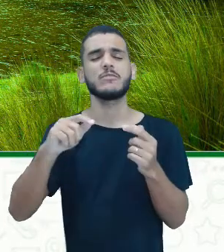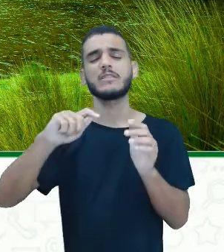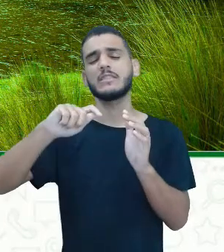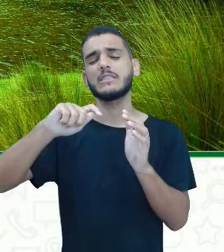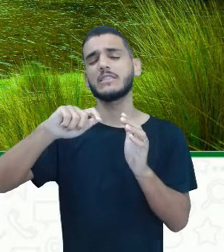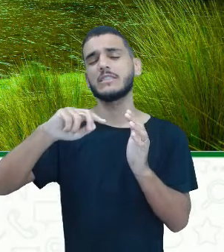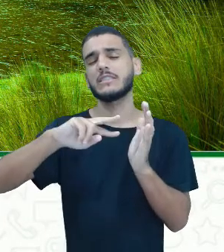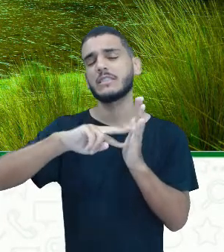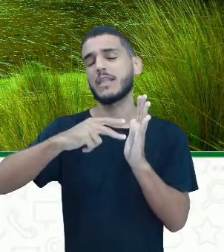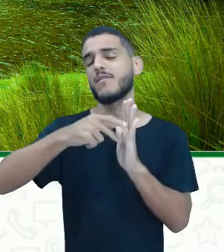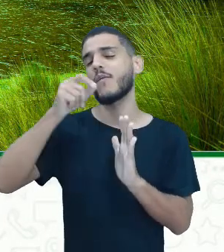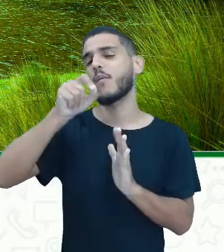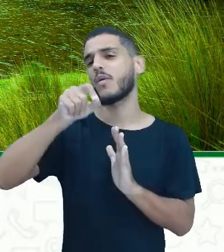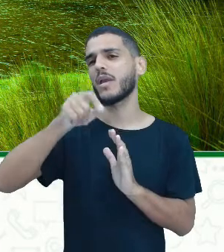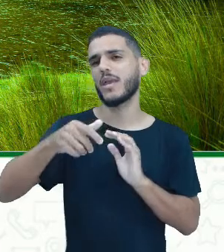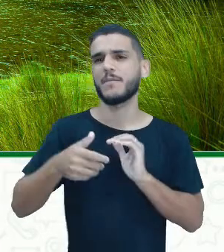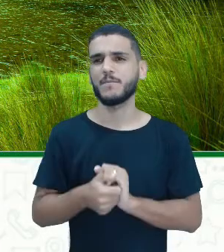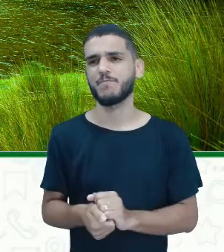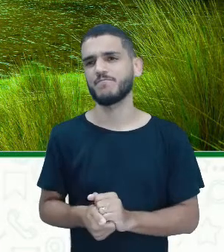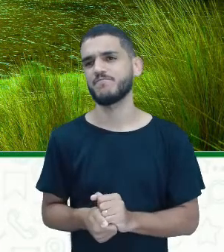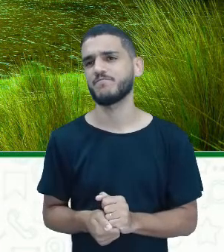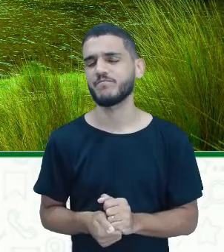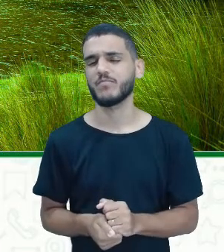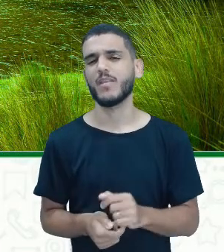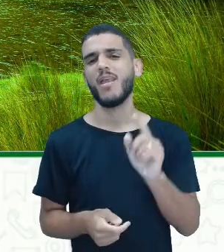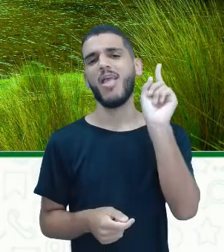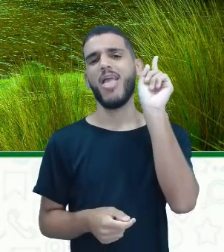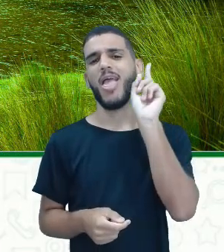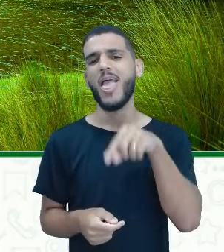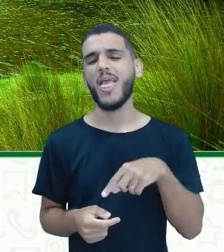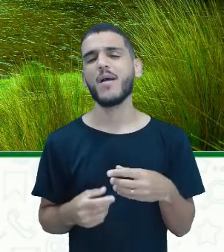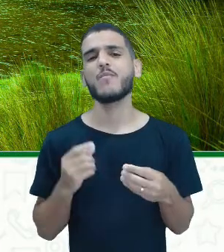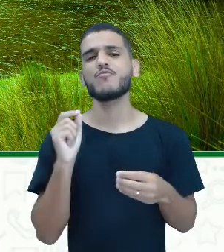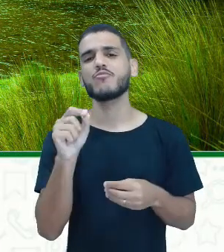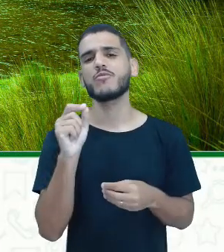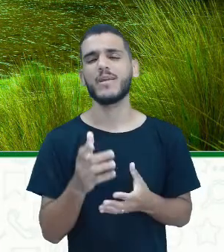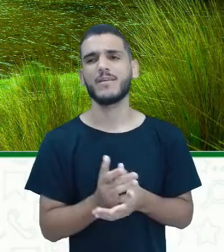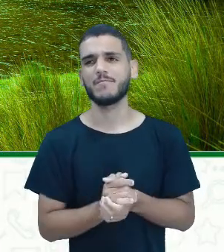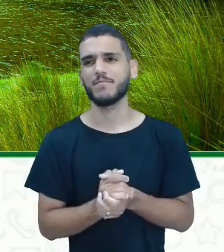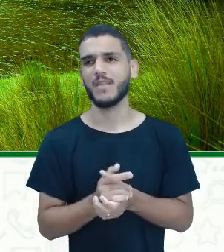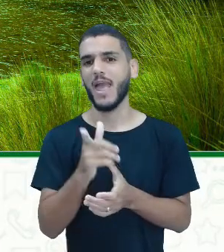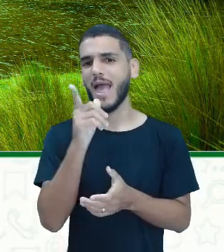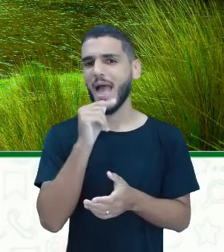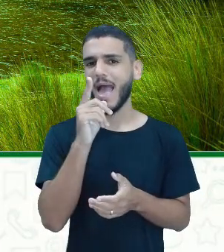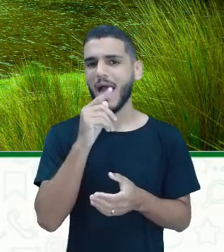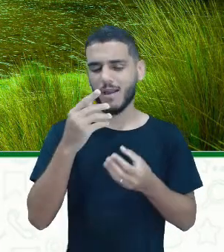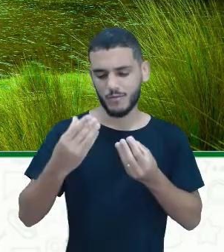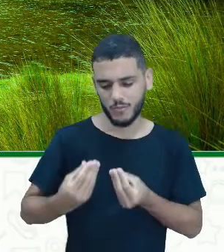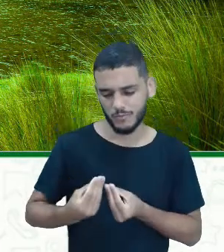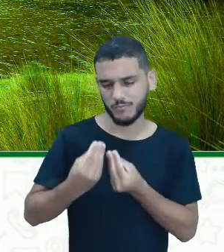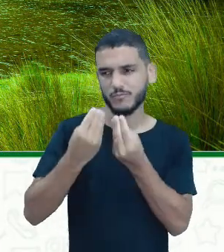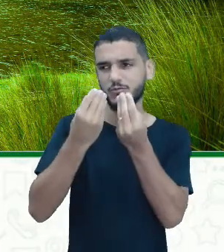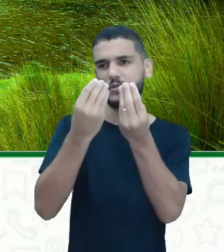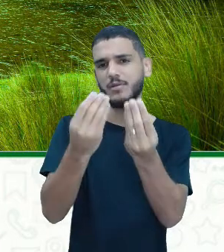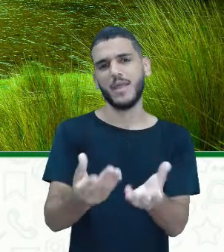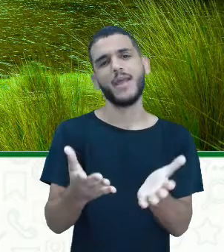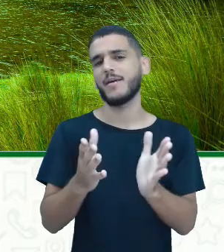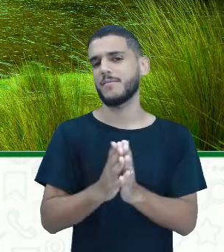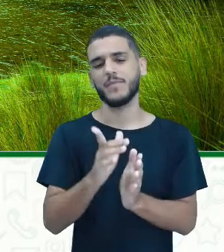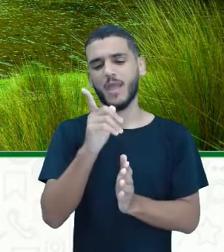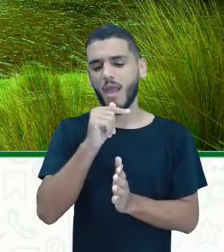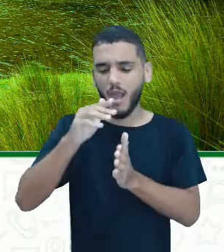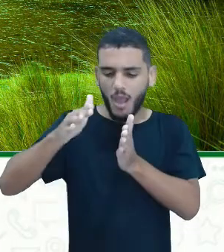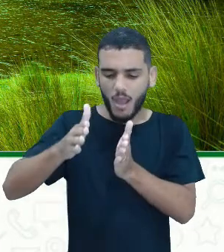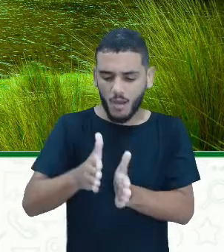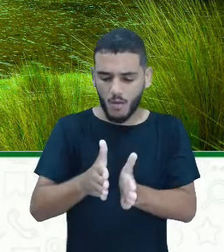mas vocês vão aprender agora. O manancial é um recurso d'água. Vai ser um lago, né,